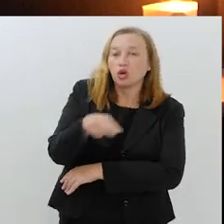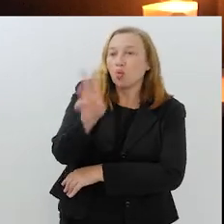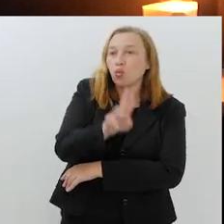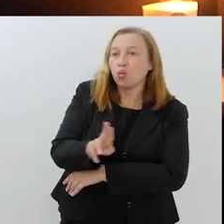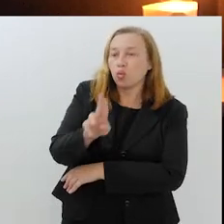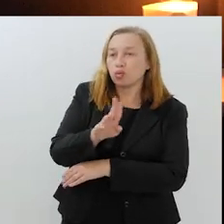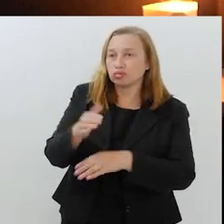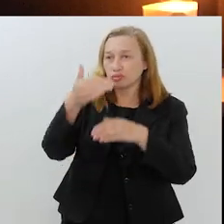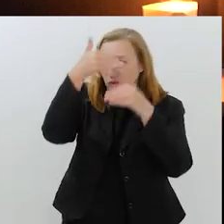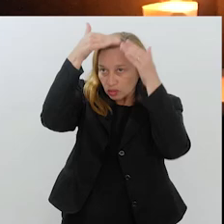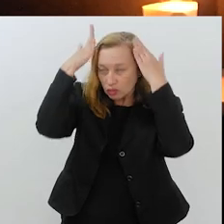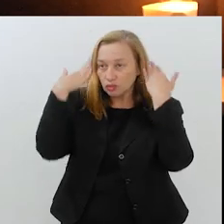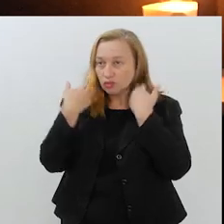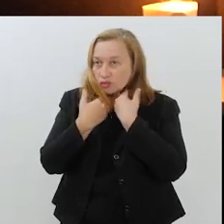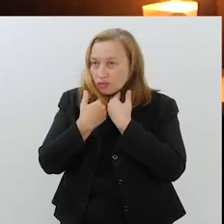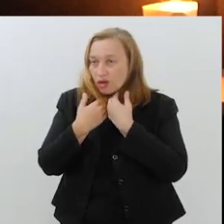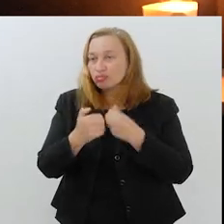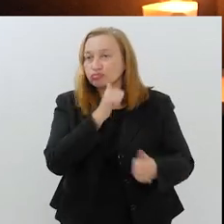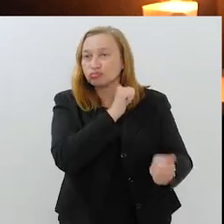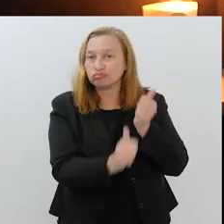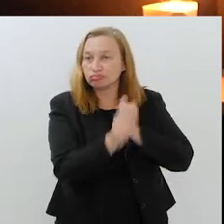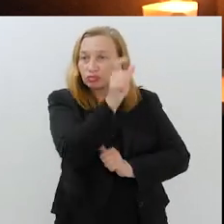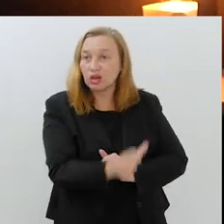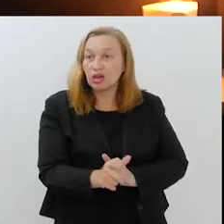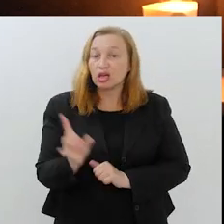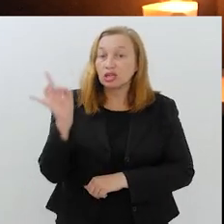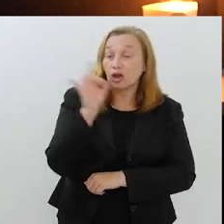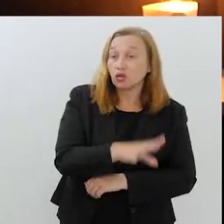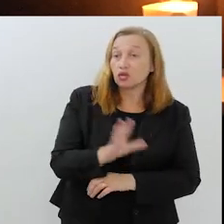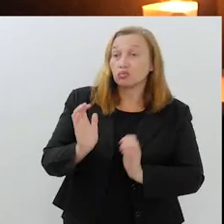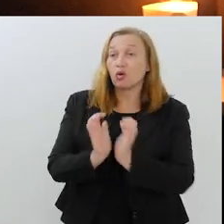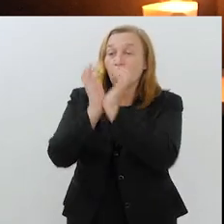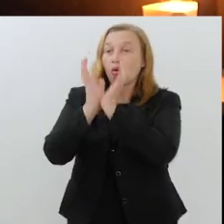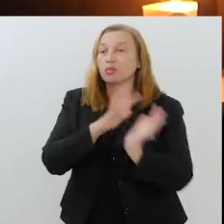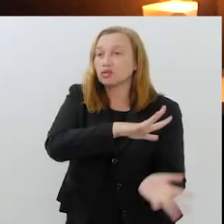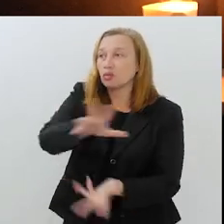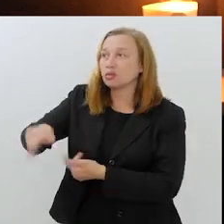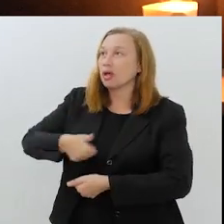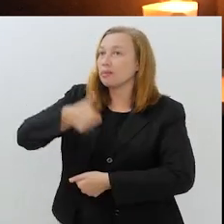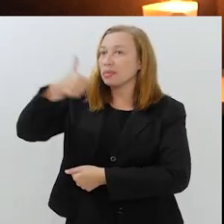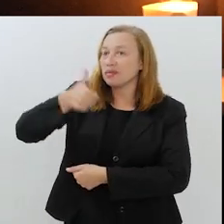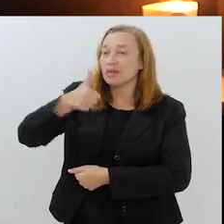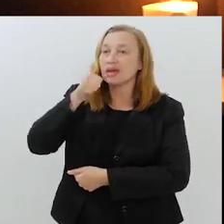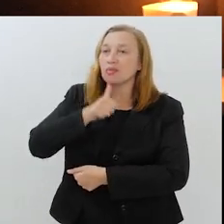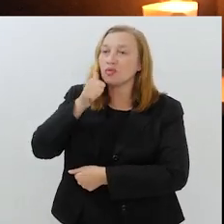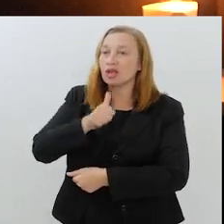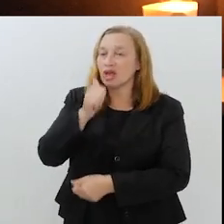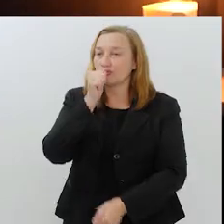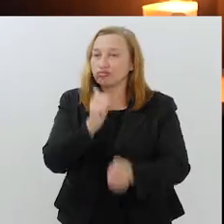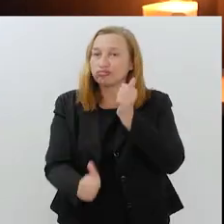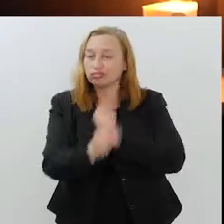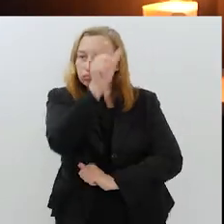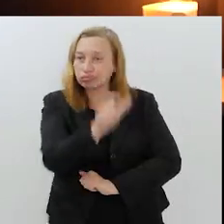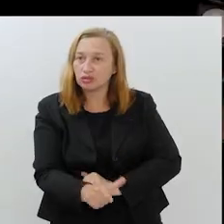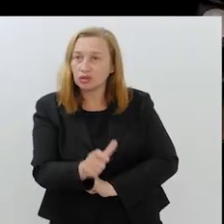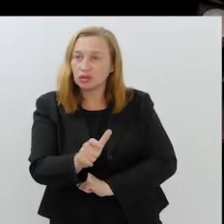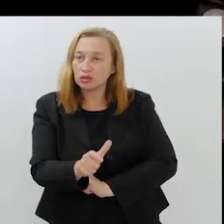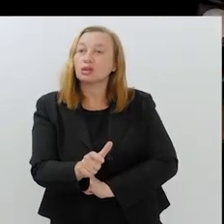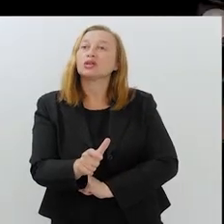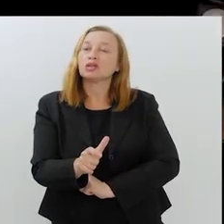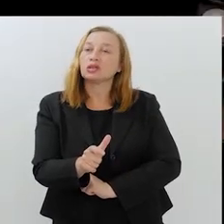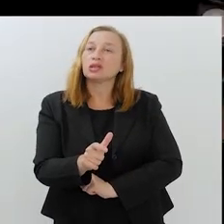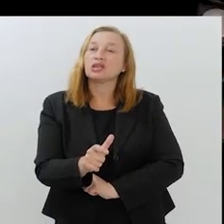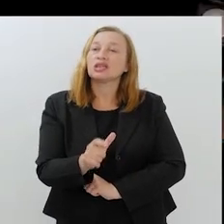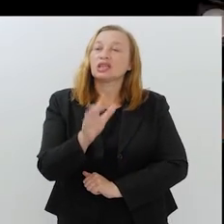delas, proibiam o uso do véu para a prática de esporte. E nessa última Copa do Mundo, nós tivemos a primeira jogadora que jogou em uma